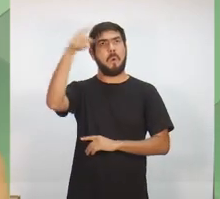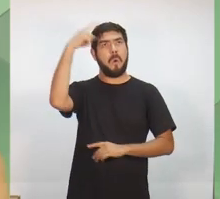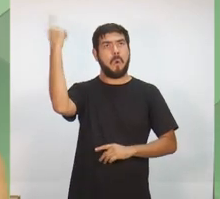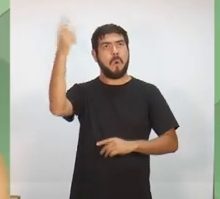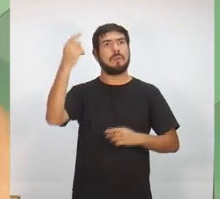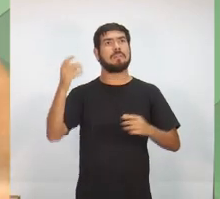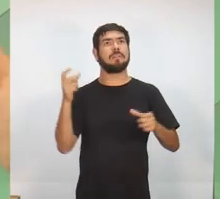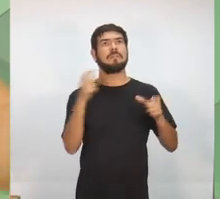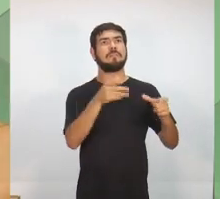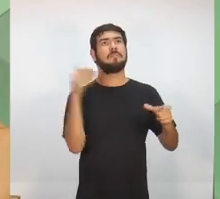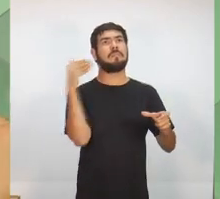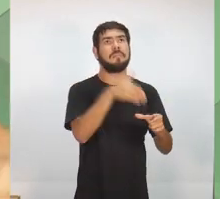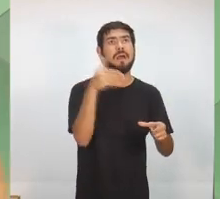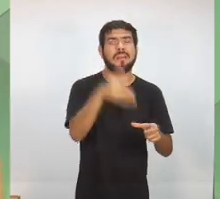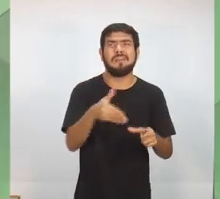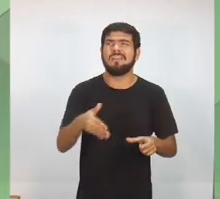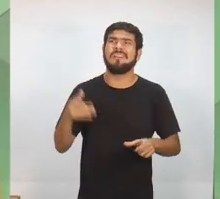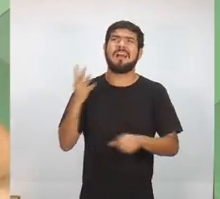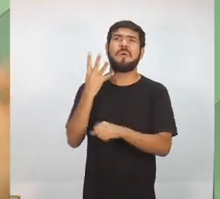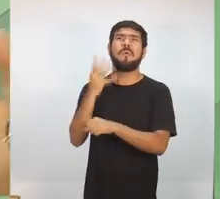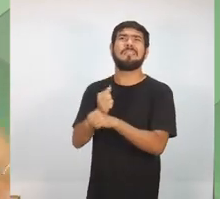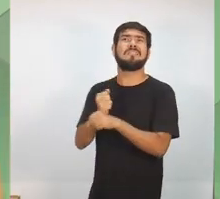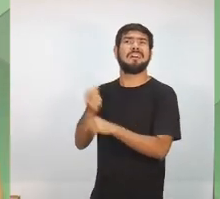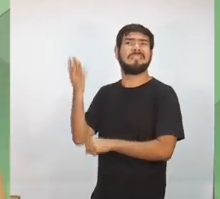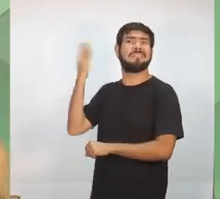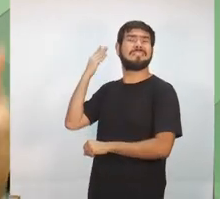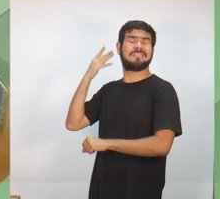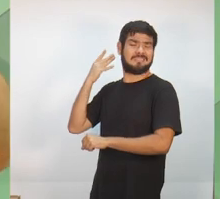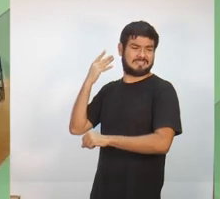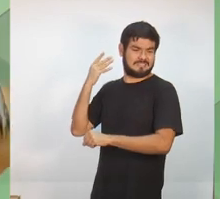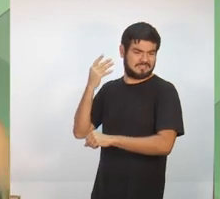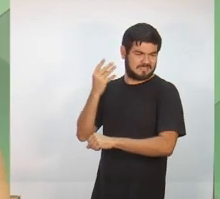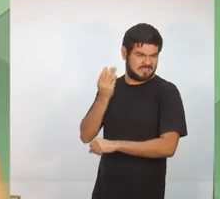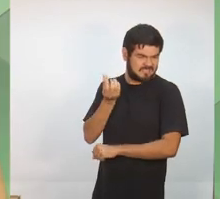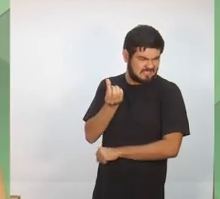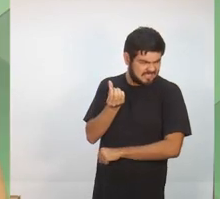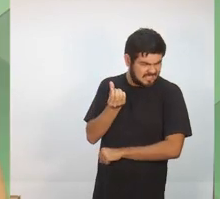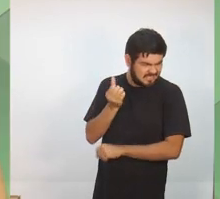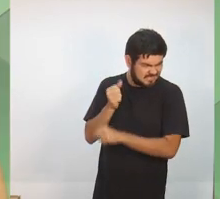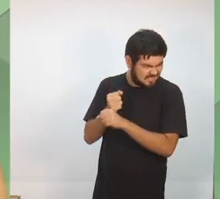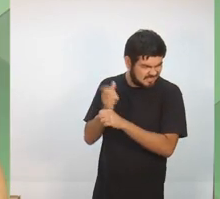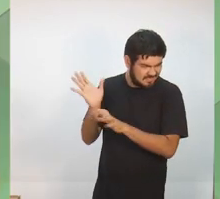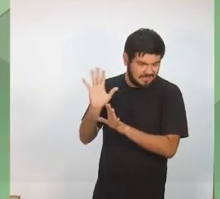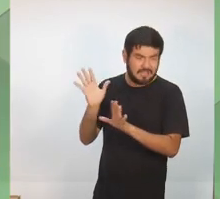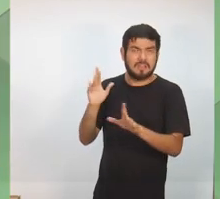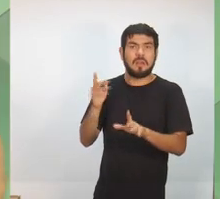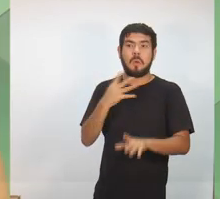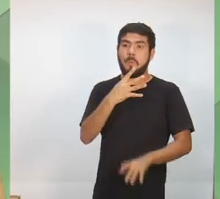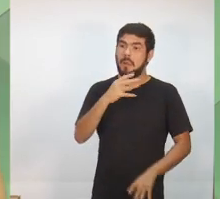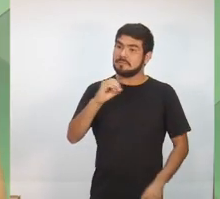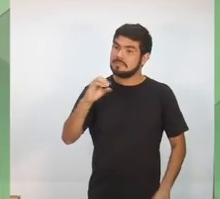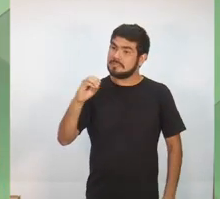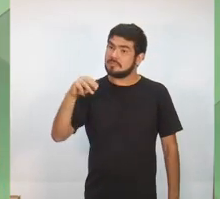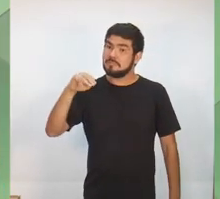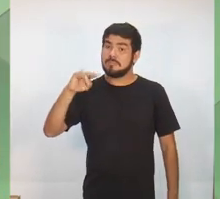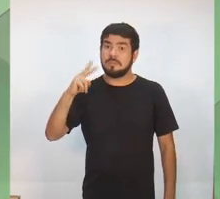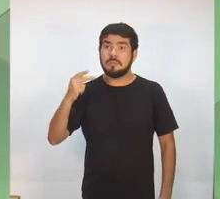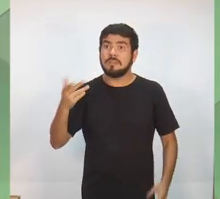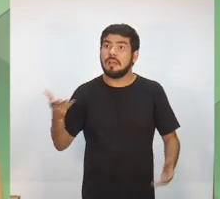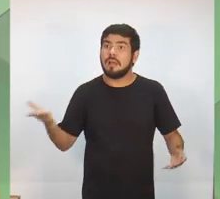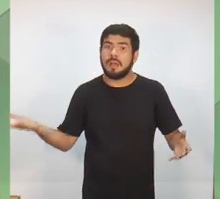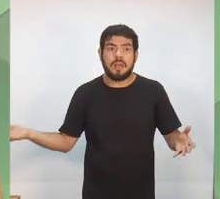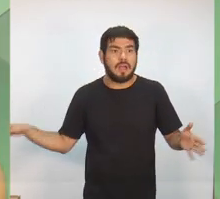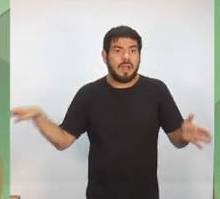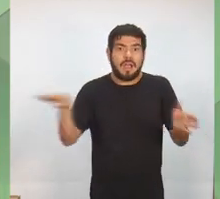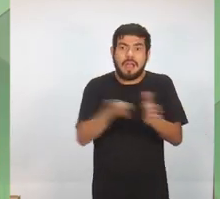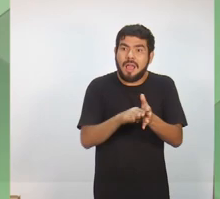custou há quatro anos atrás, seis anos atrás, acredito, quatro anos atrás, quatrocentos milhões de dólares, o candidato